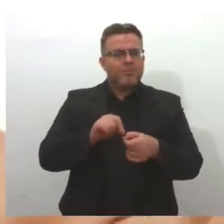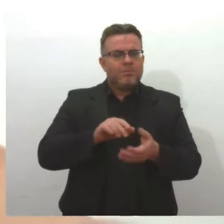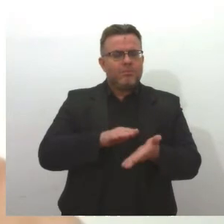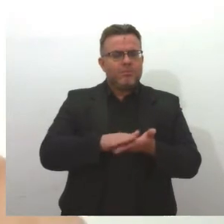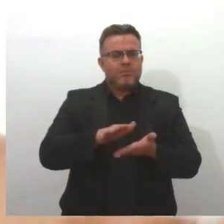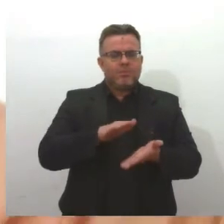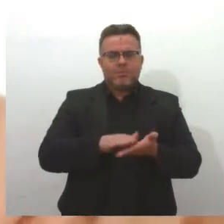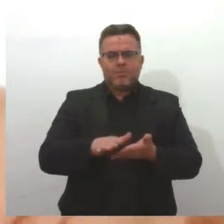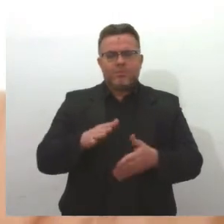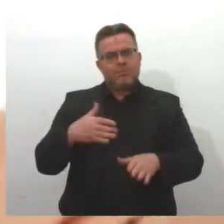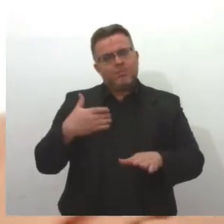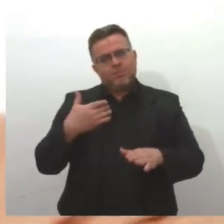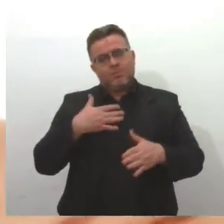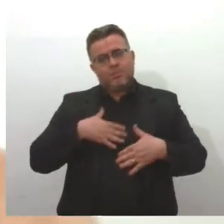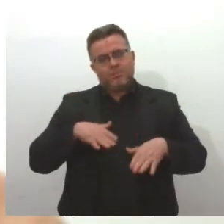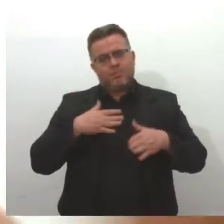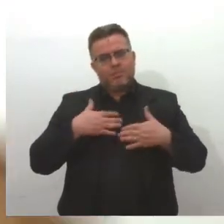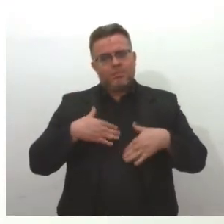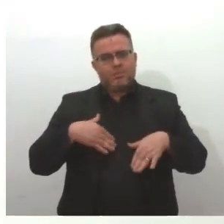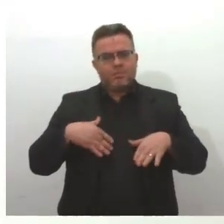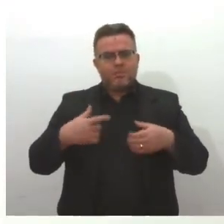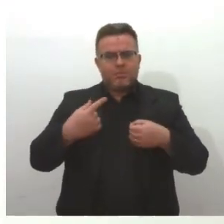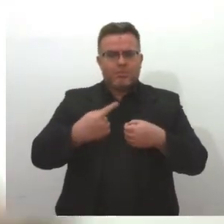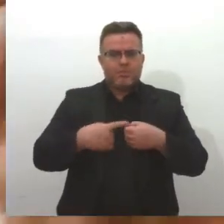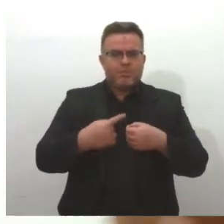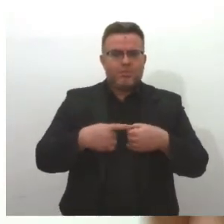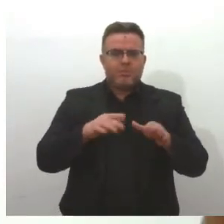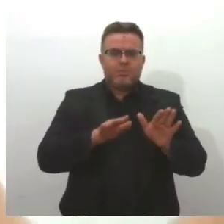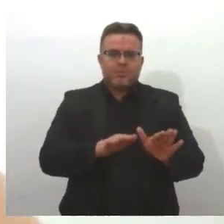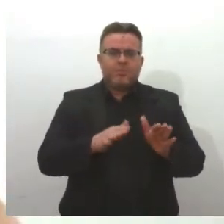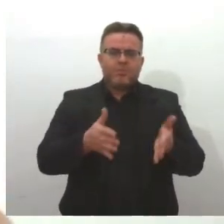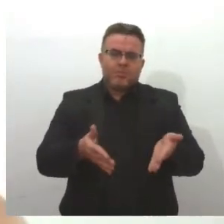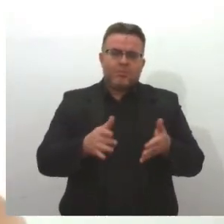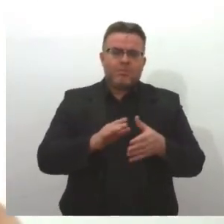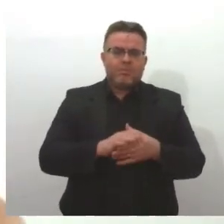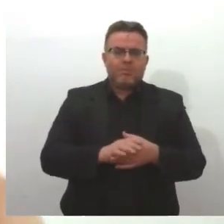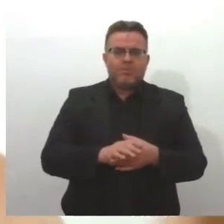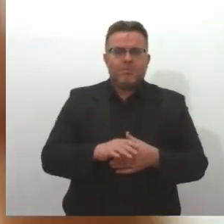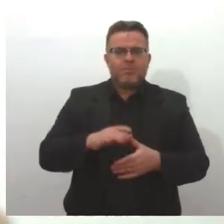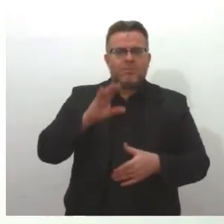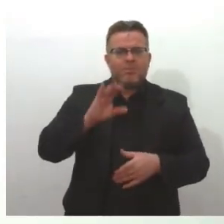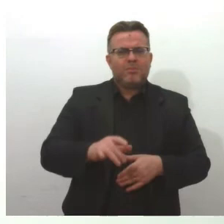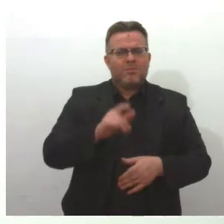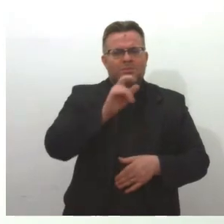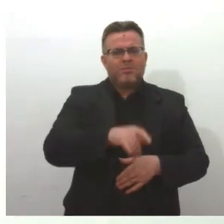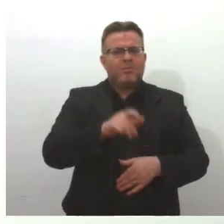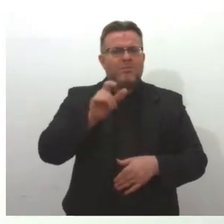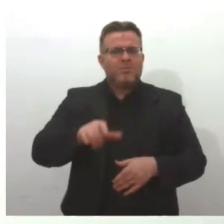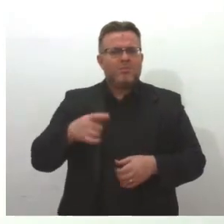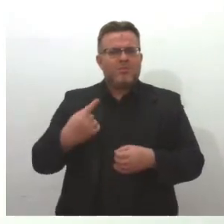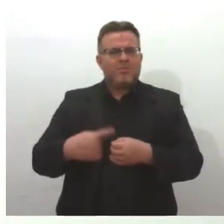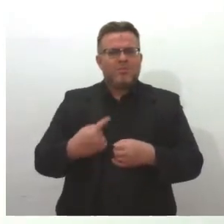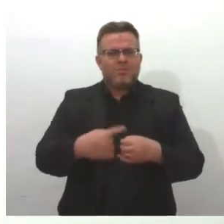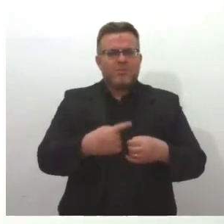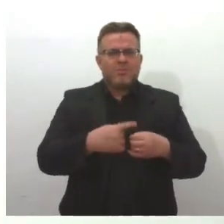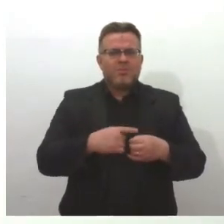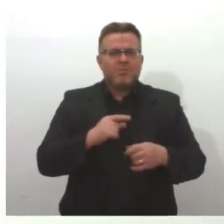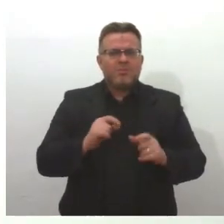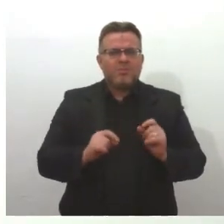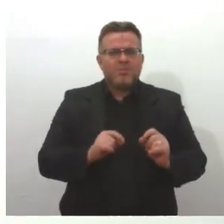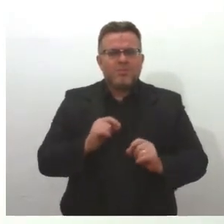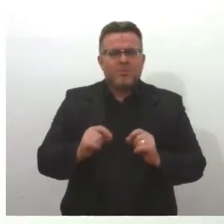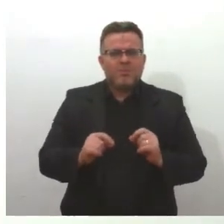mais conforto, dignidade e rapidez ao atendimento. Combinado a isso, esse cidadão do interior não concorre com as vagas